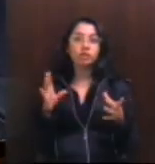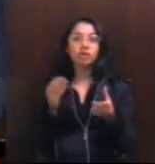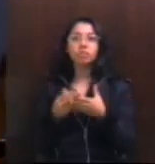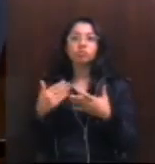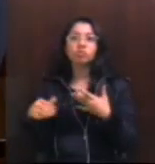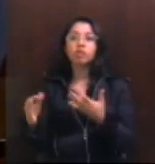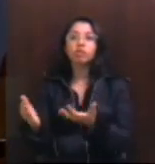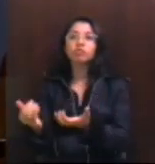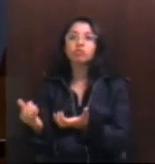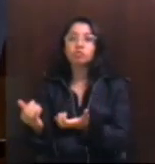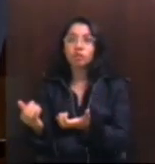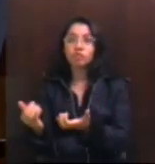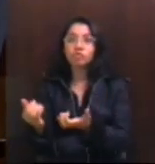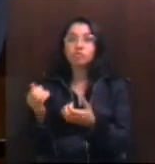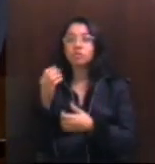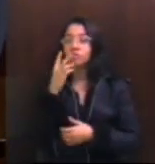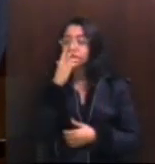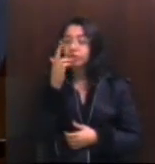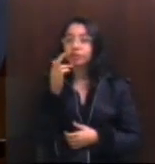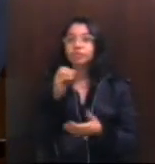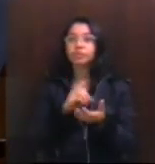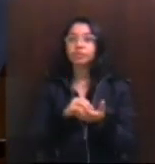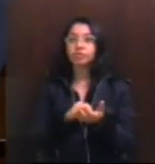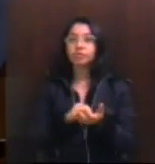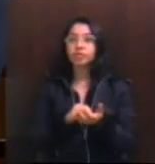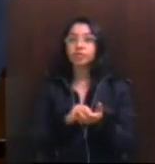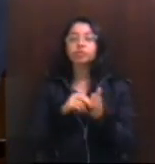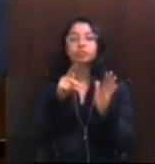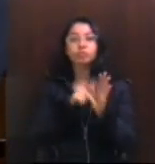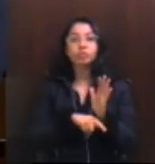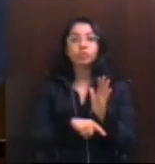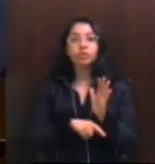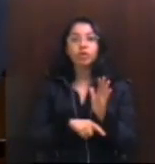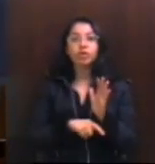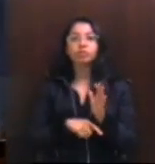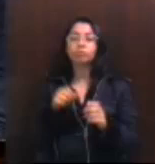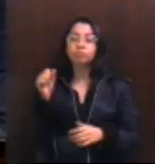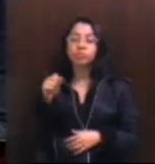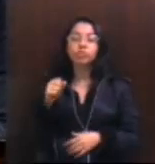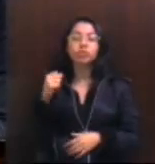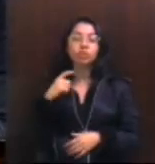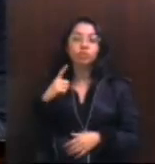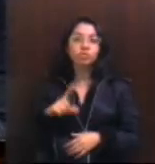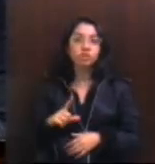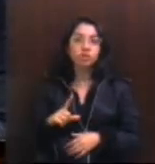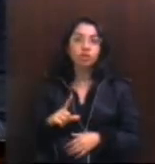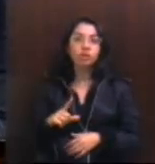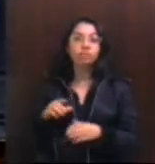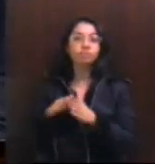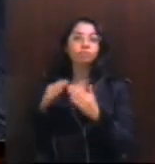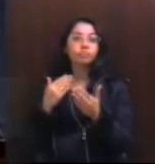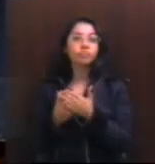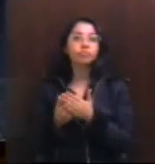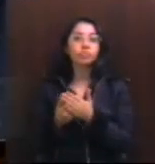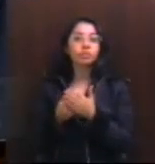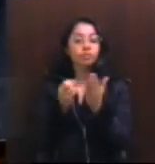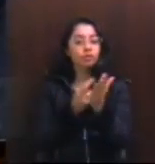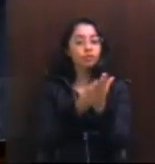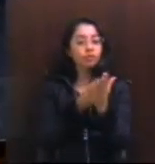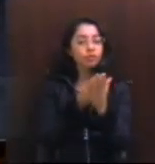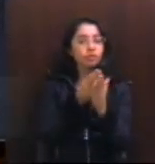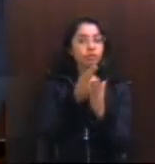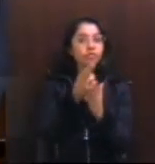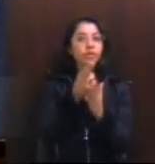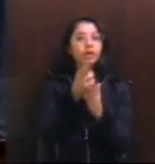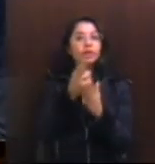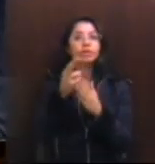os jovens da condição de desigualdade. E que esse projeto pode, e isso dizem os estudantes nas escolas ocupadas, perpetuar ou